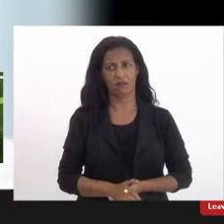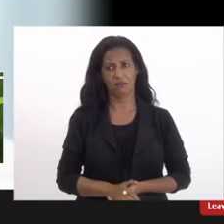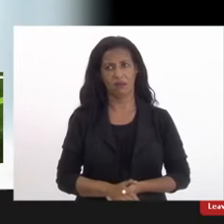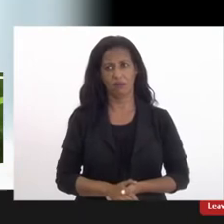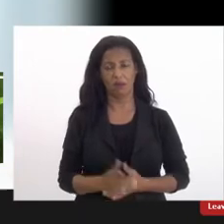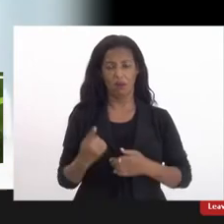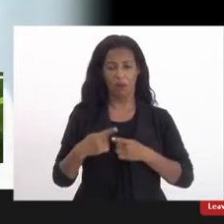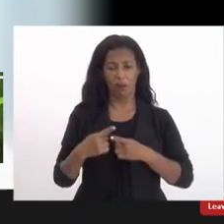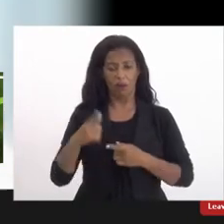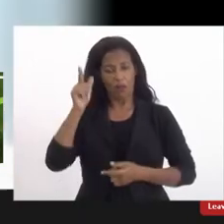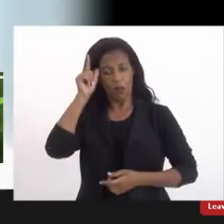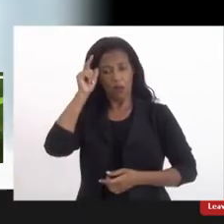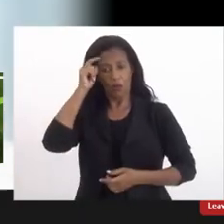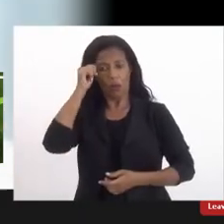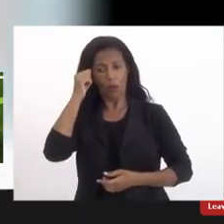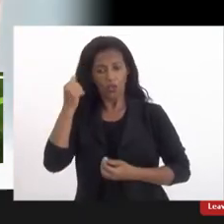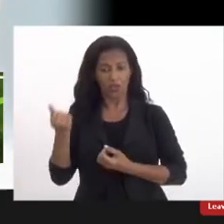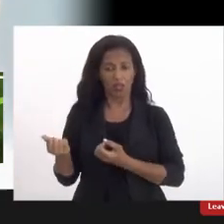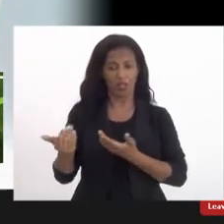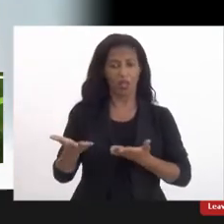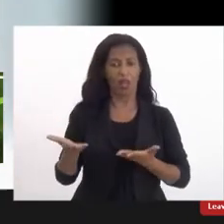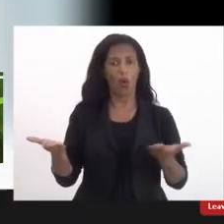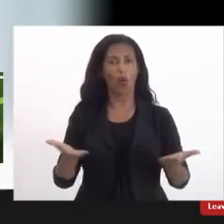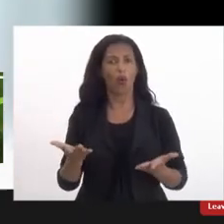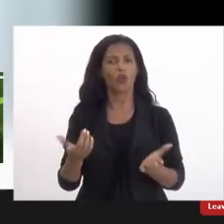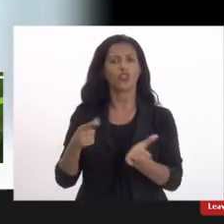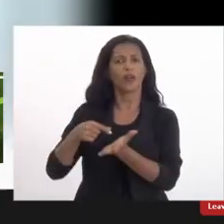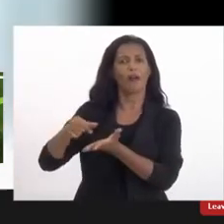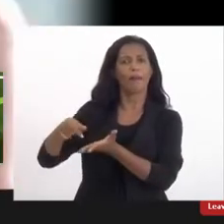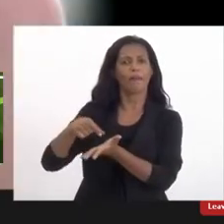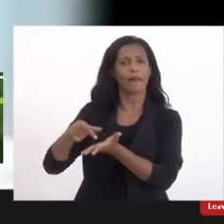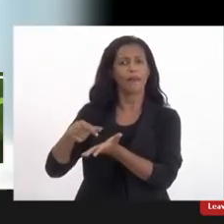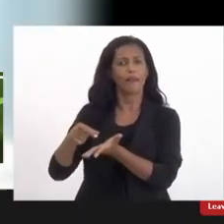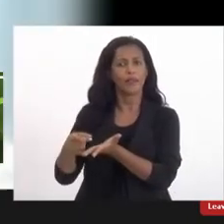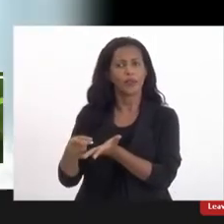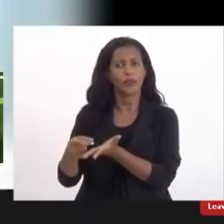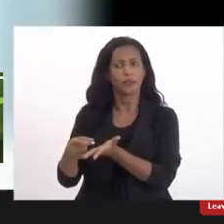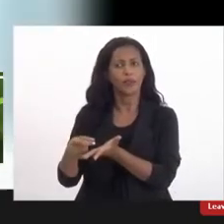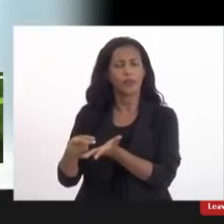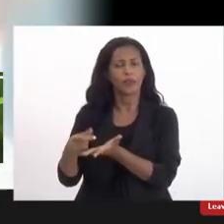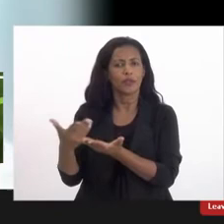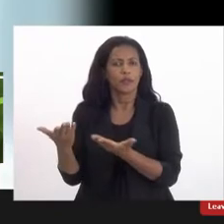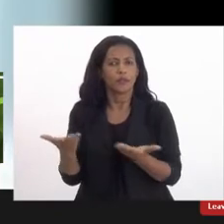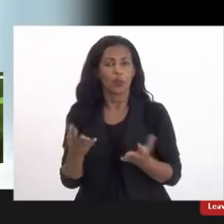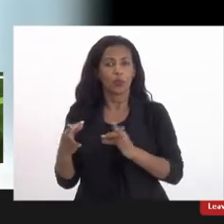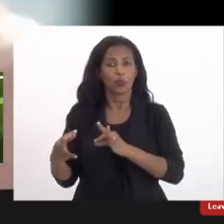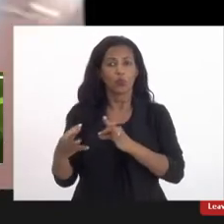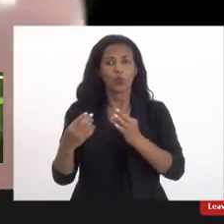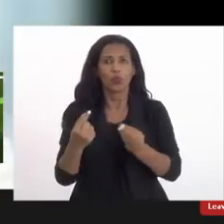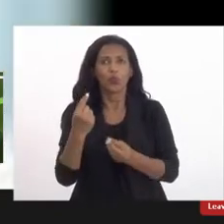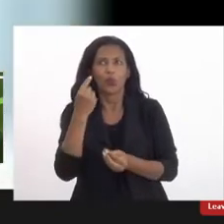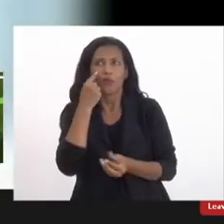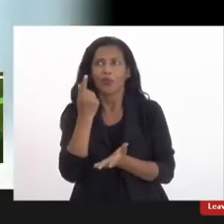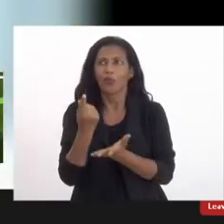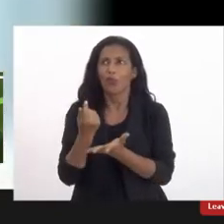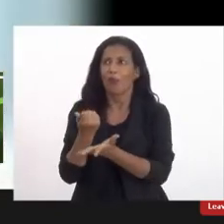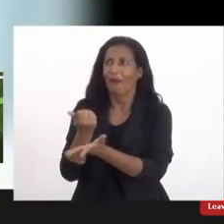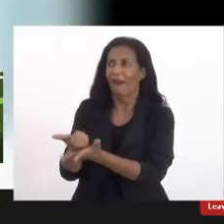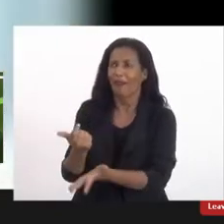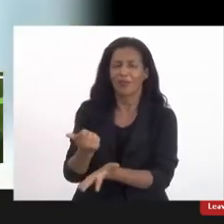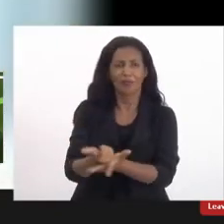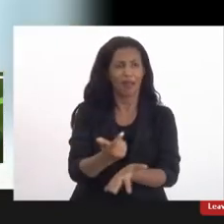porque a lógica que está dada hoje é do capitalismo né então tudo é visto como um custo